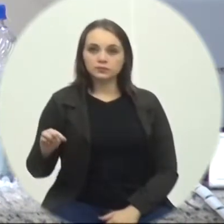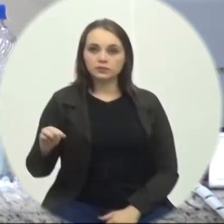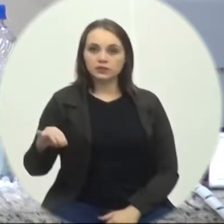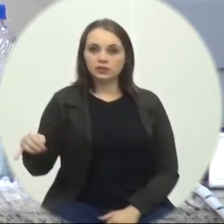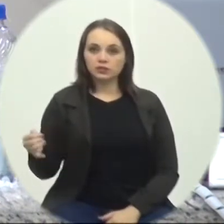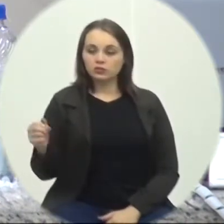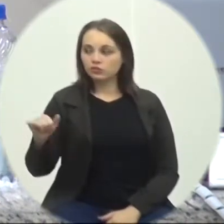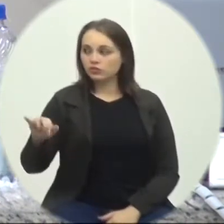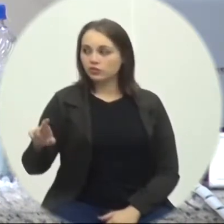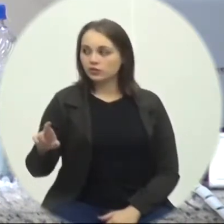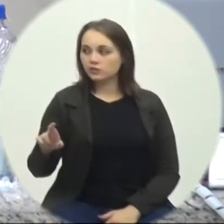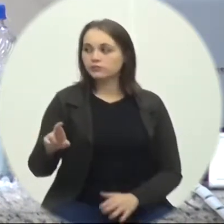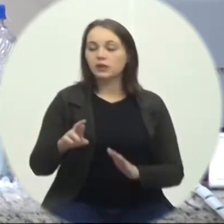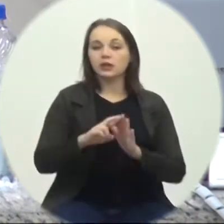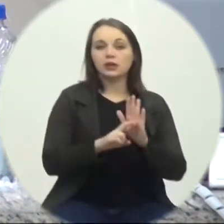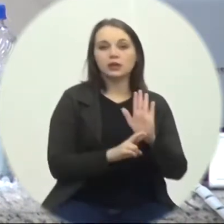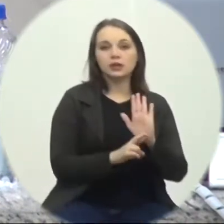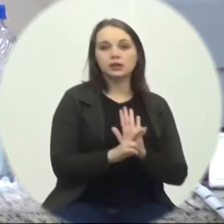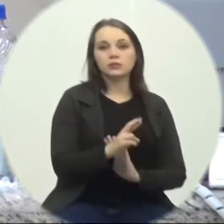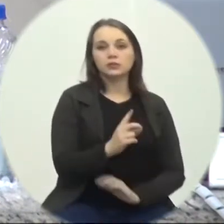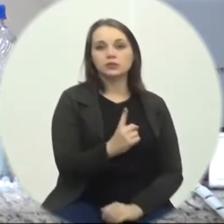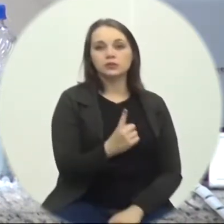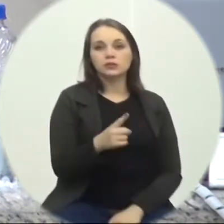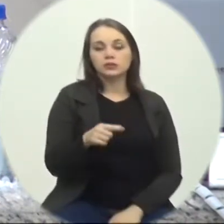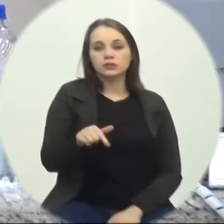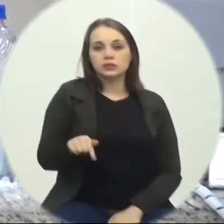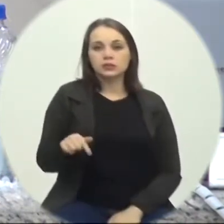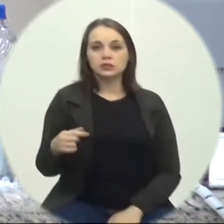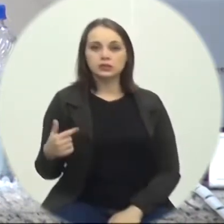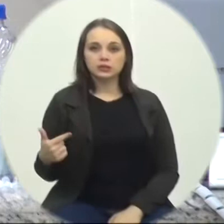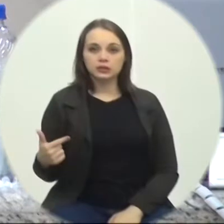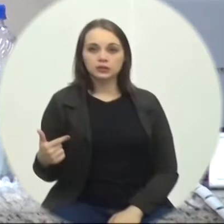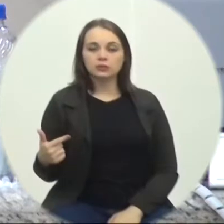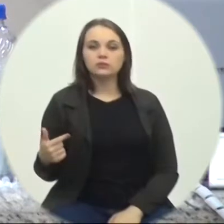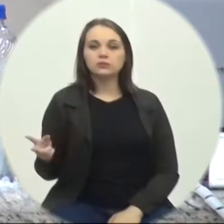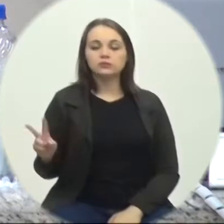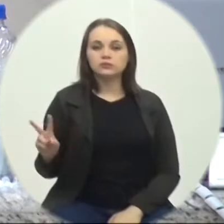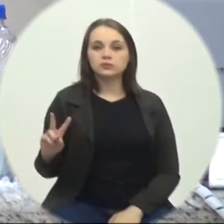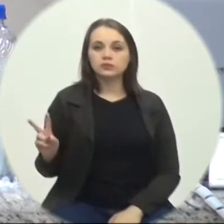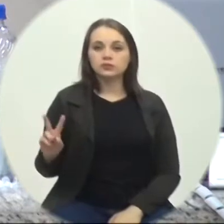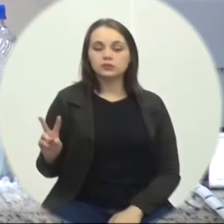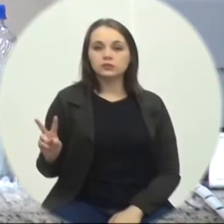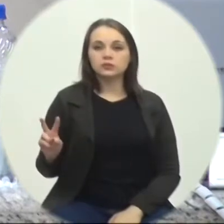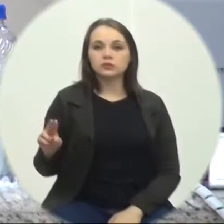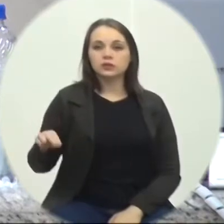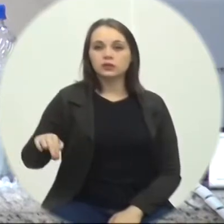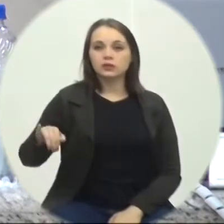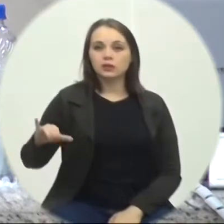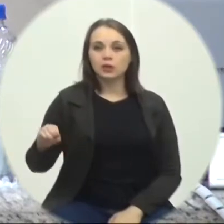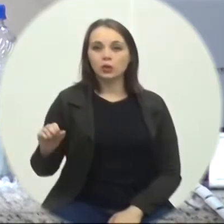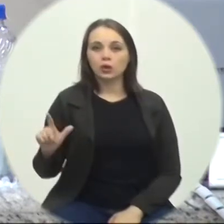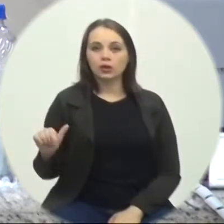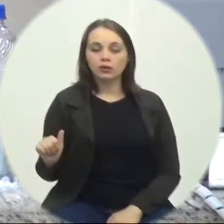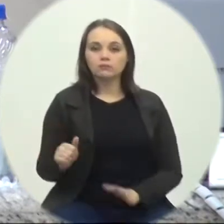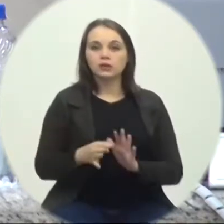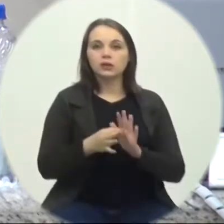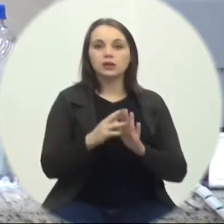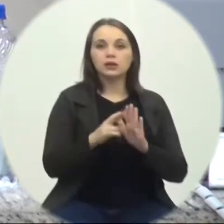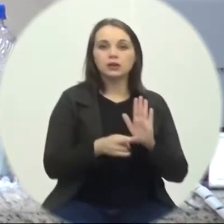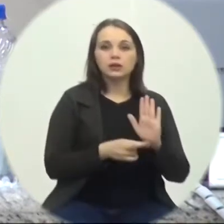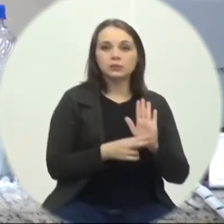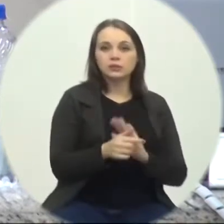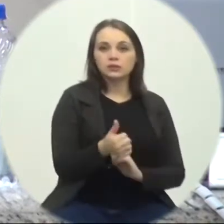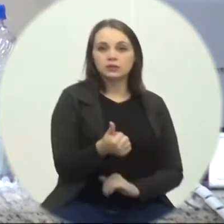Pastor Jair Alexandre. Requerimento 172 e 21 de autoria do vereador Nicola Martins. Requerimento